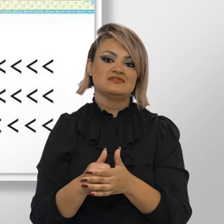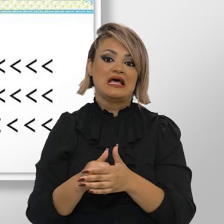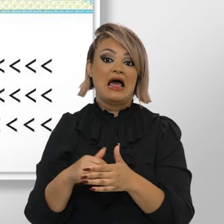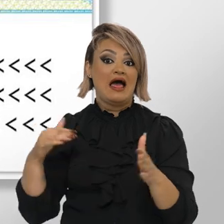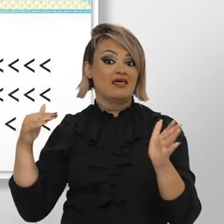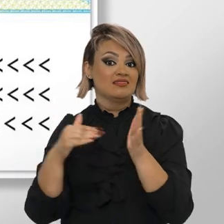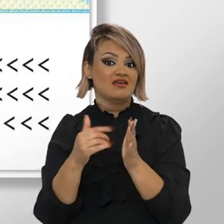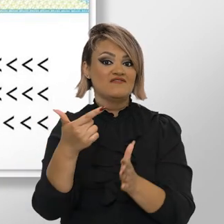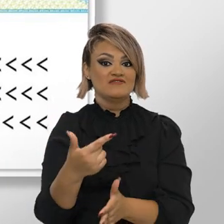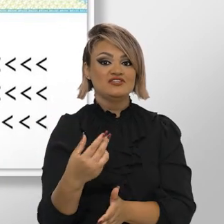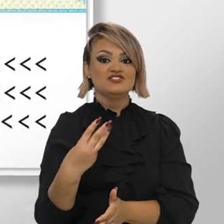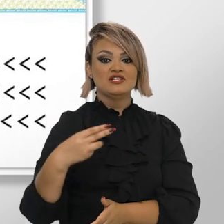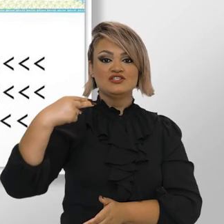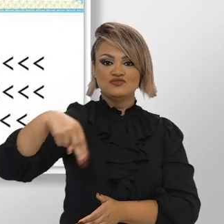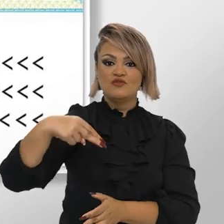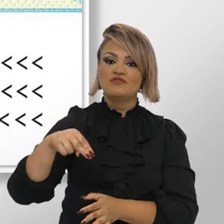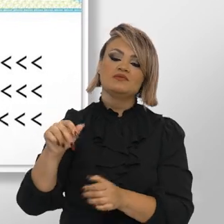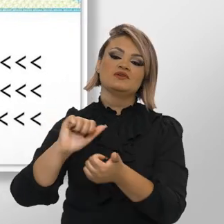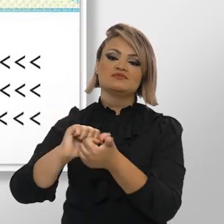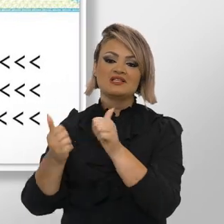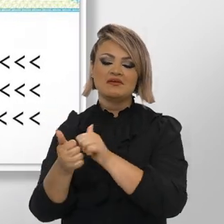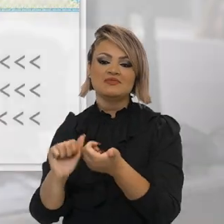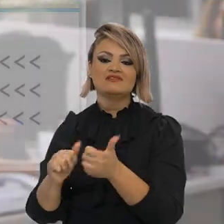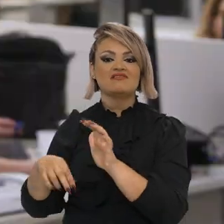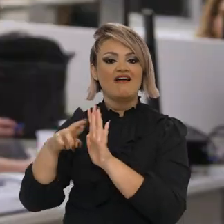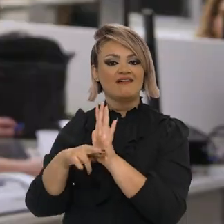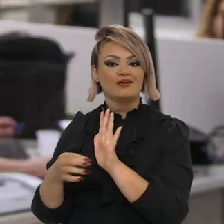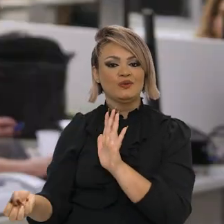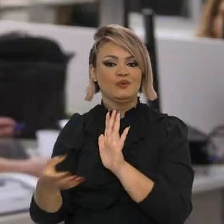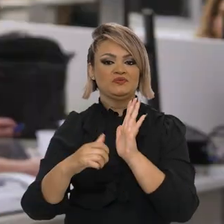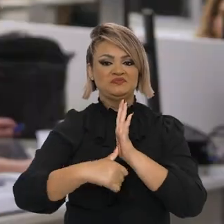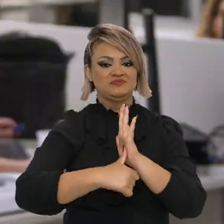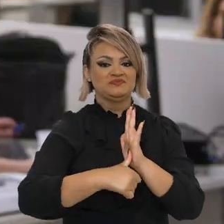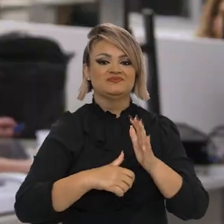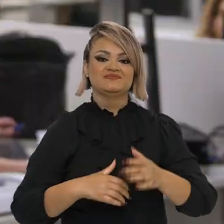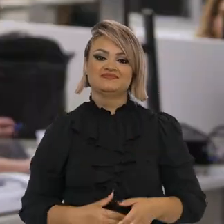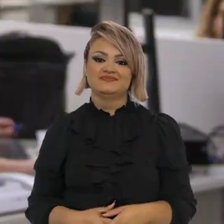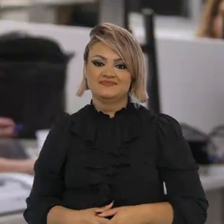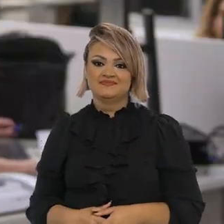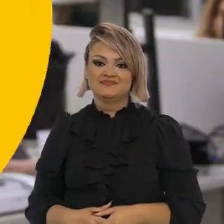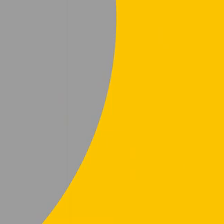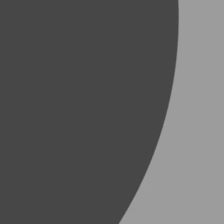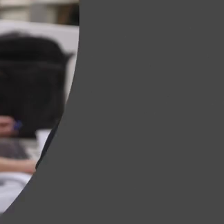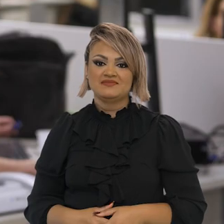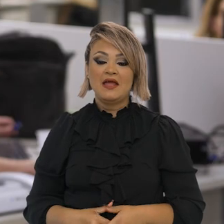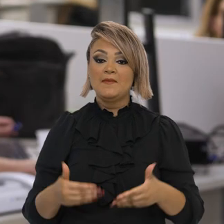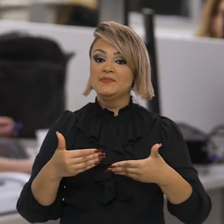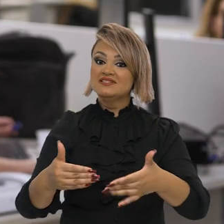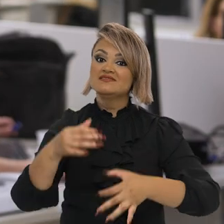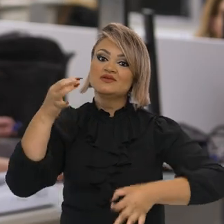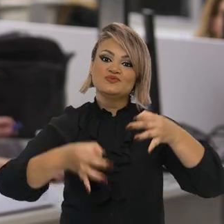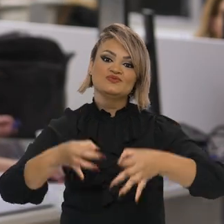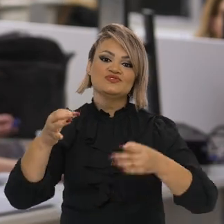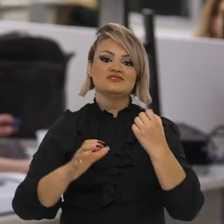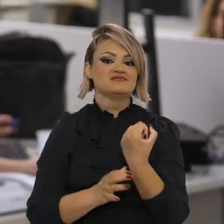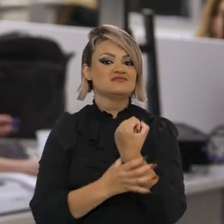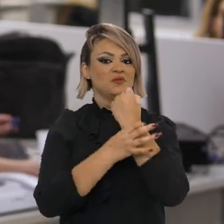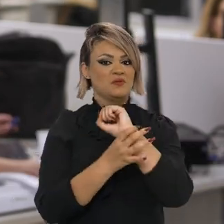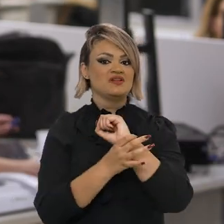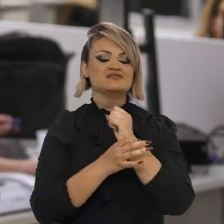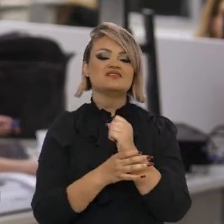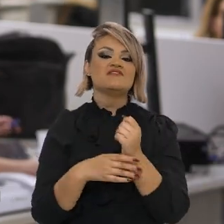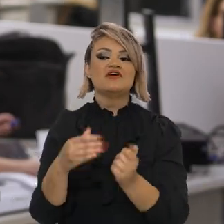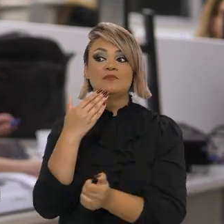Os estados têm até 23 de novembro para se adaptar para a emissão do novo documento. O Ministério da Justiça e